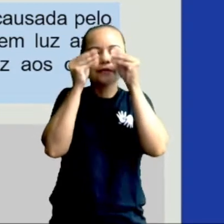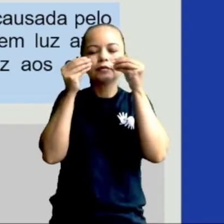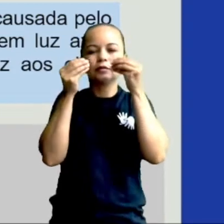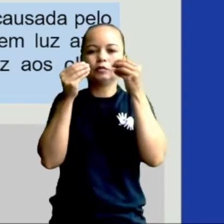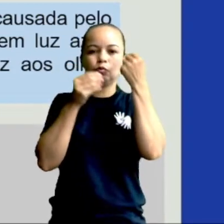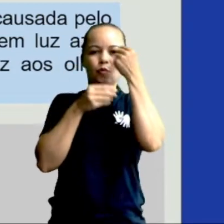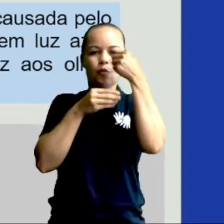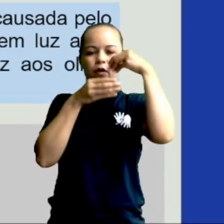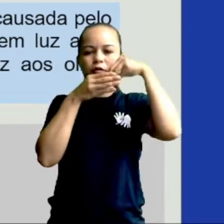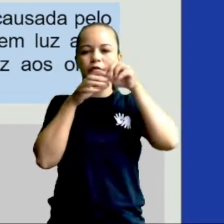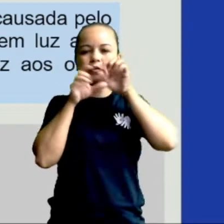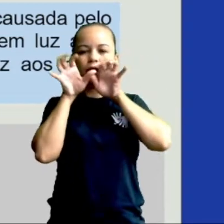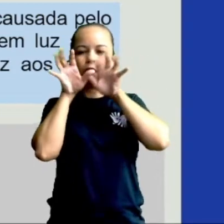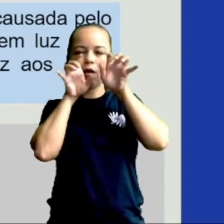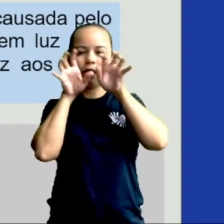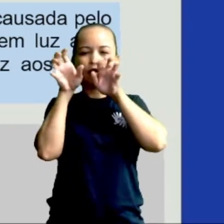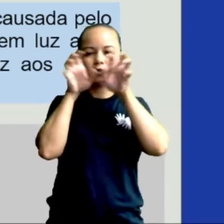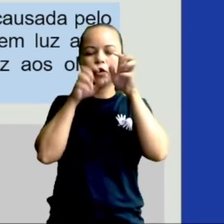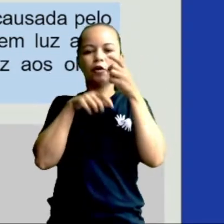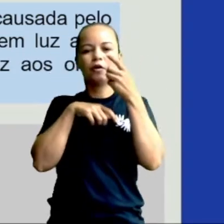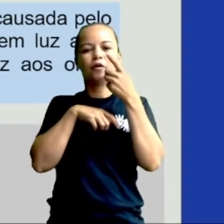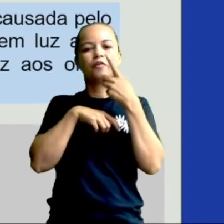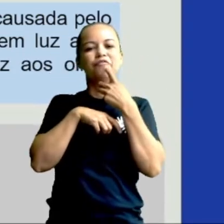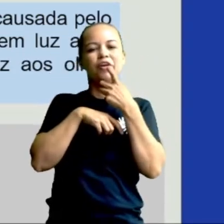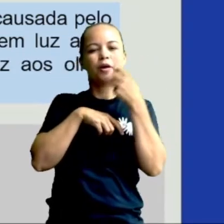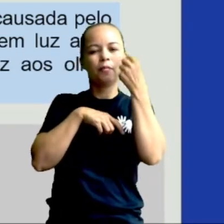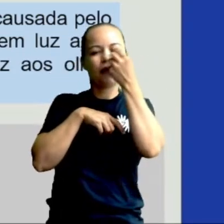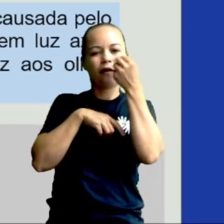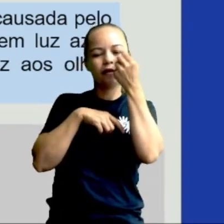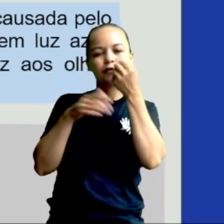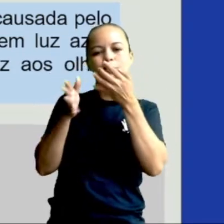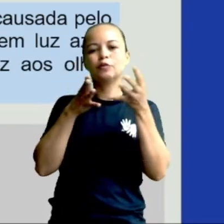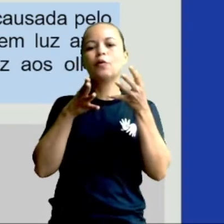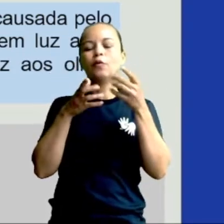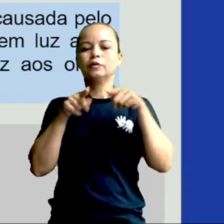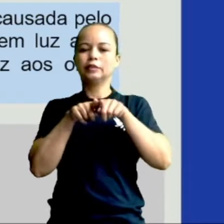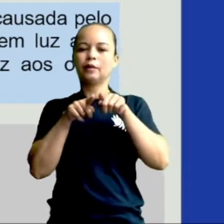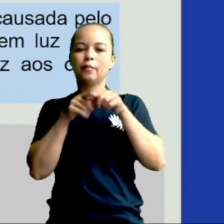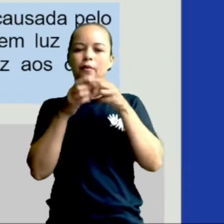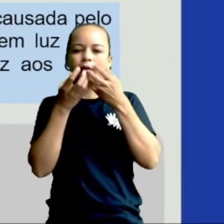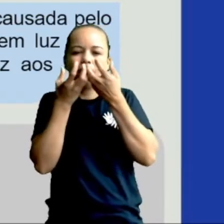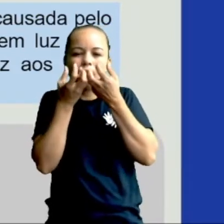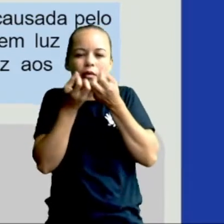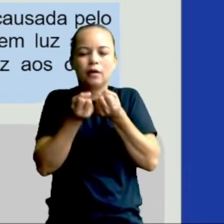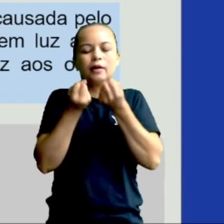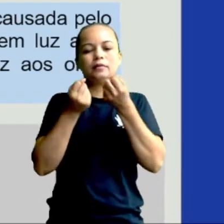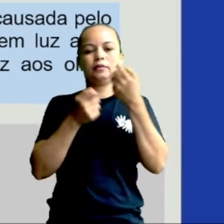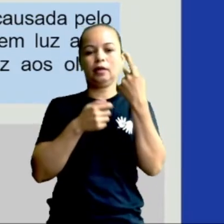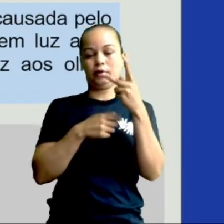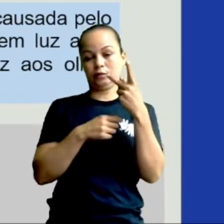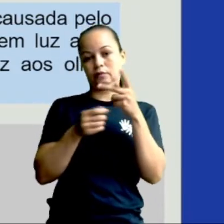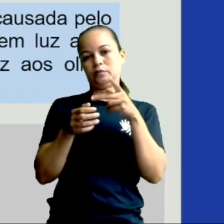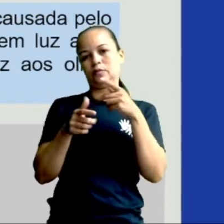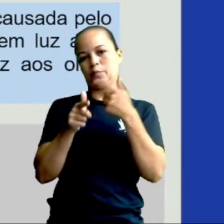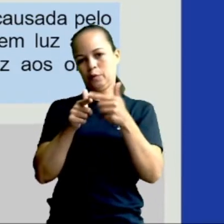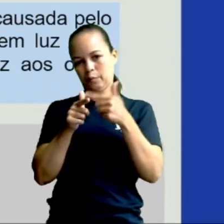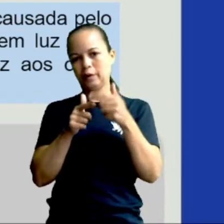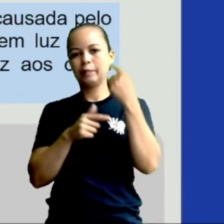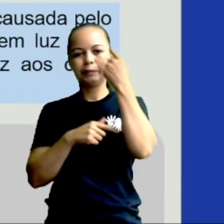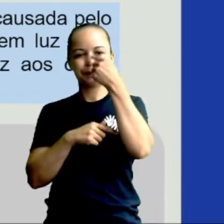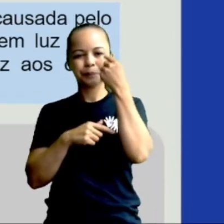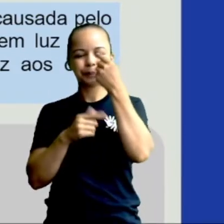Visão turva, vermelhidão nos olhos e tensão ocular também são sintomas do problema.